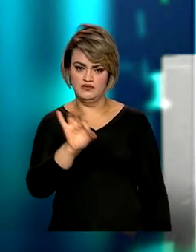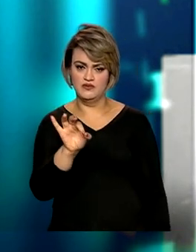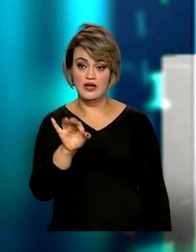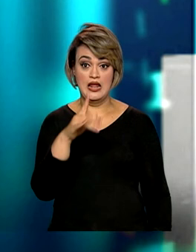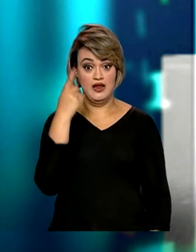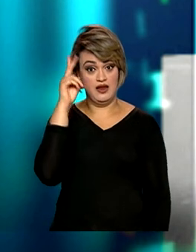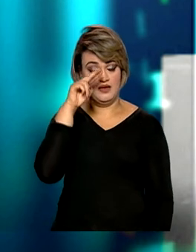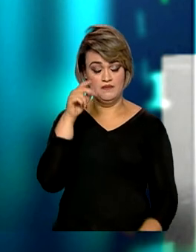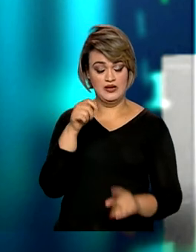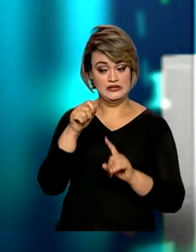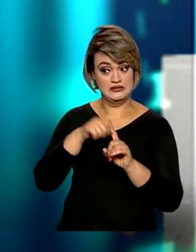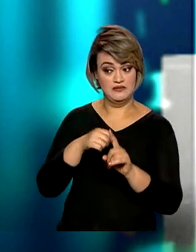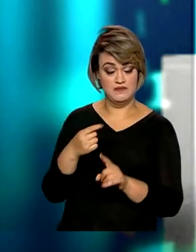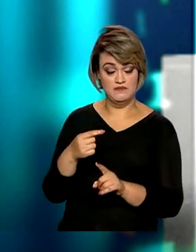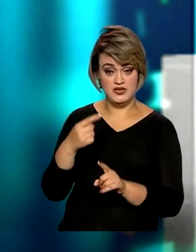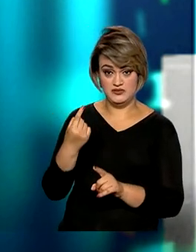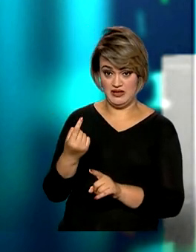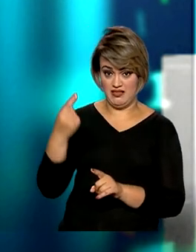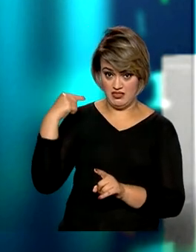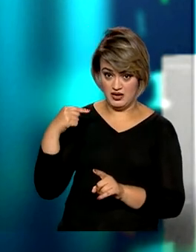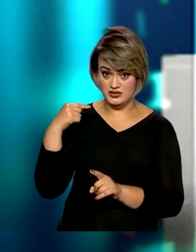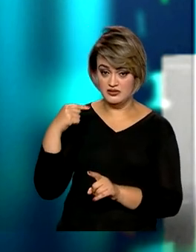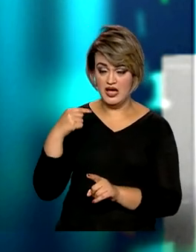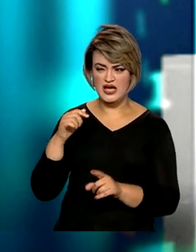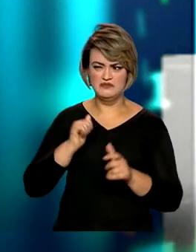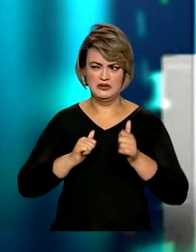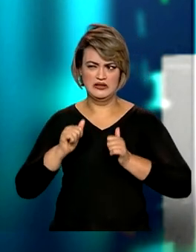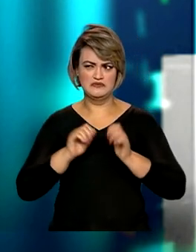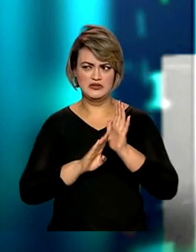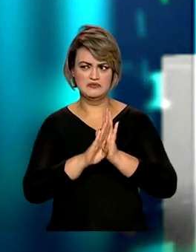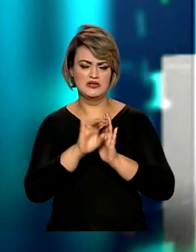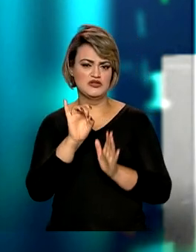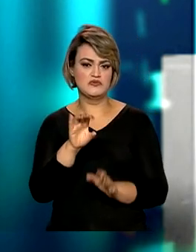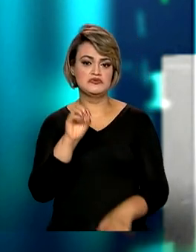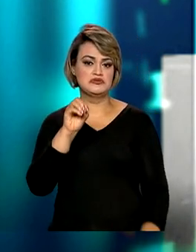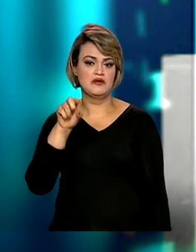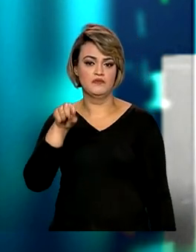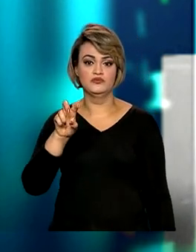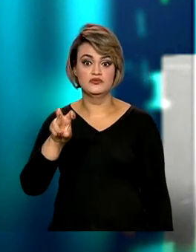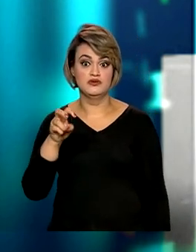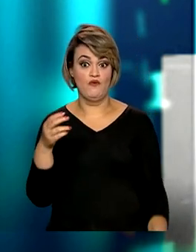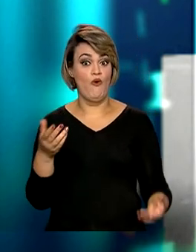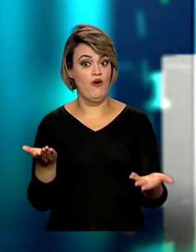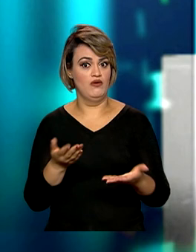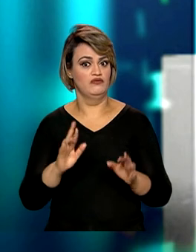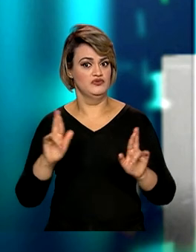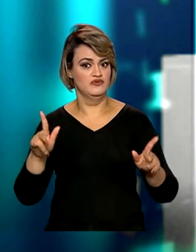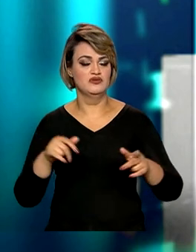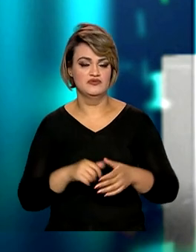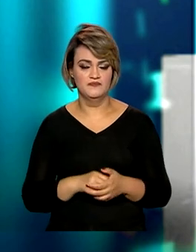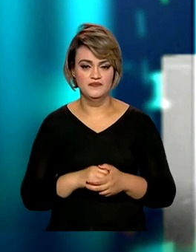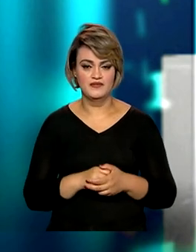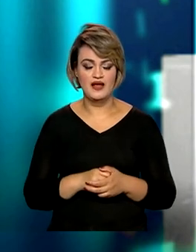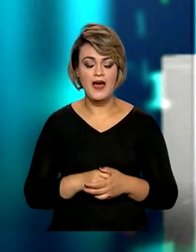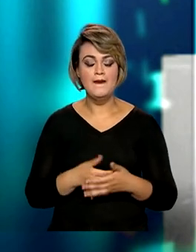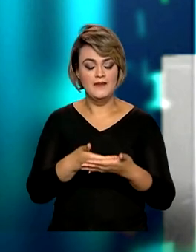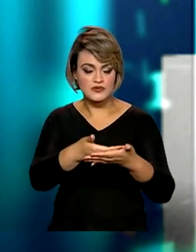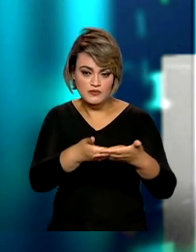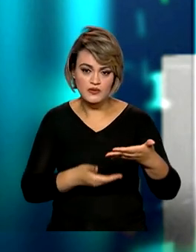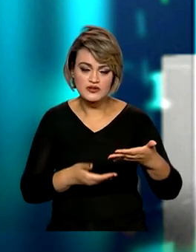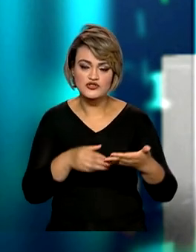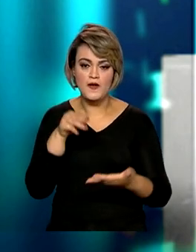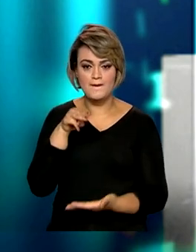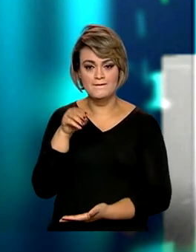mês atrás, há quatro semanas atrás, a expectativa do mercado era de um crescimento de apenas 0,5%. Já o Boletim Macro Fiscal